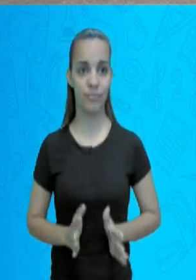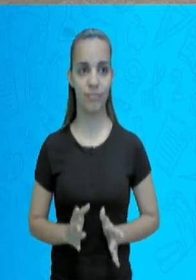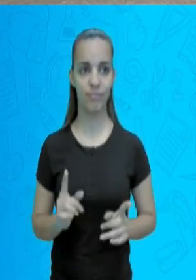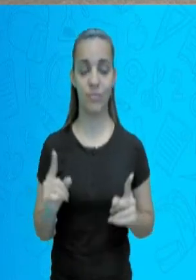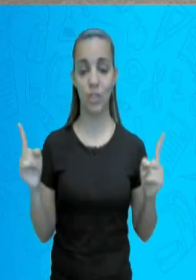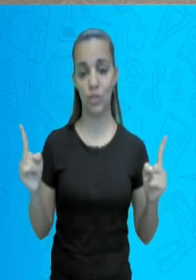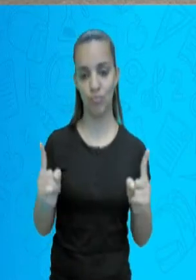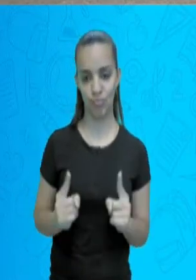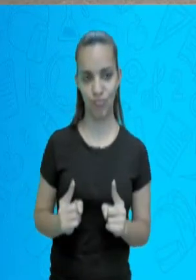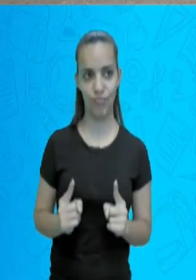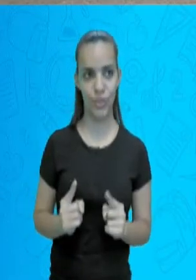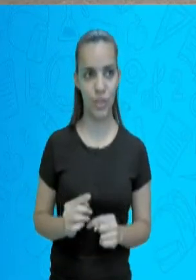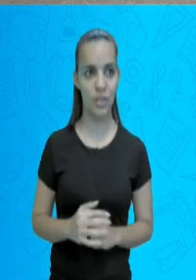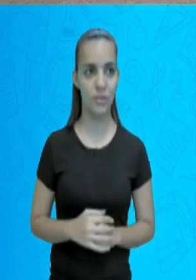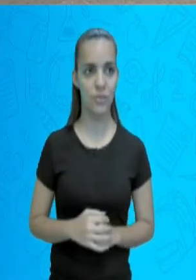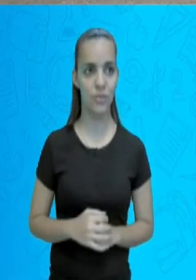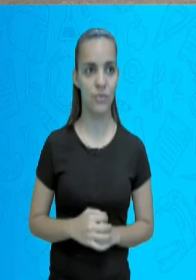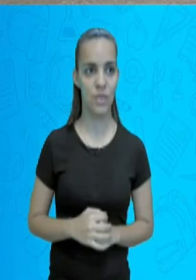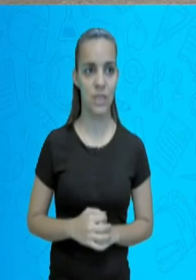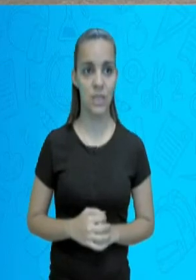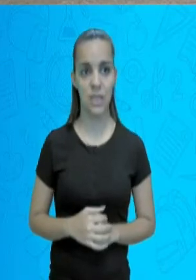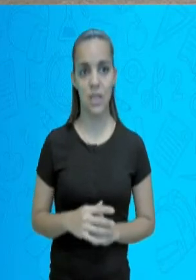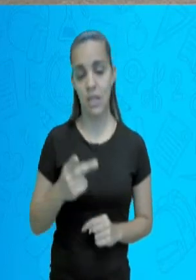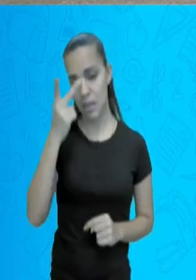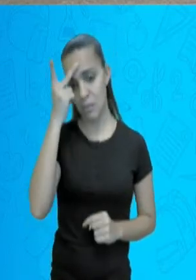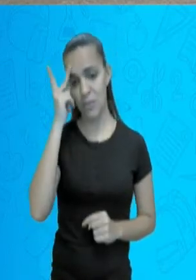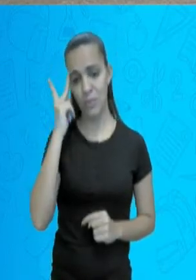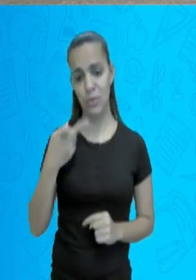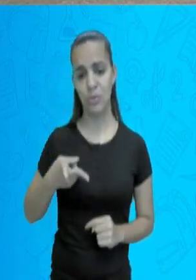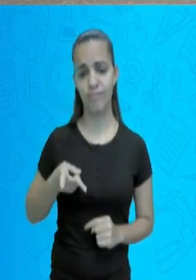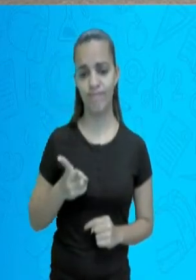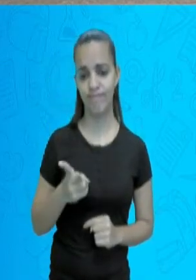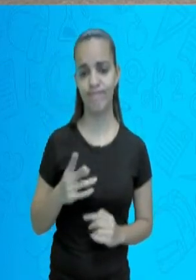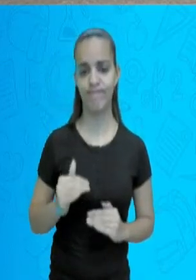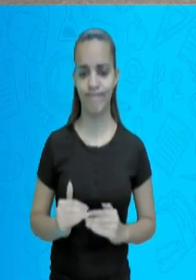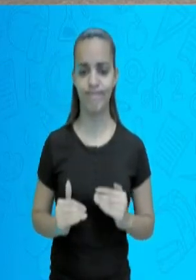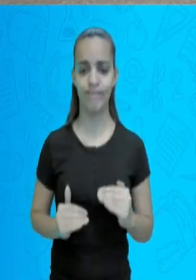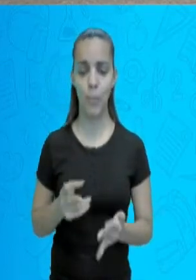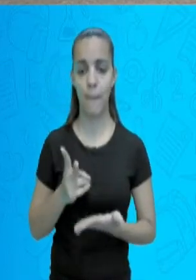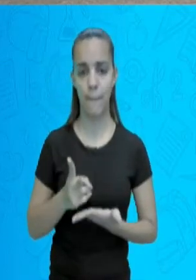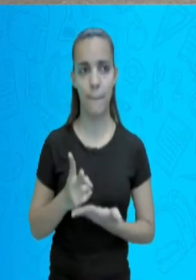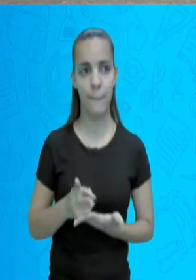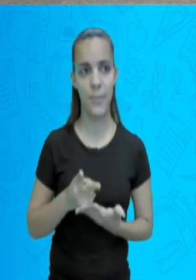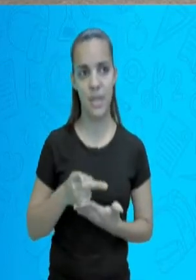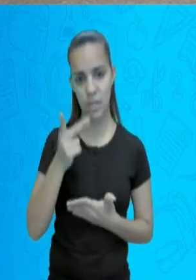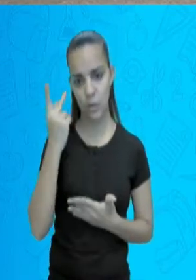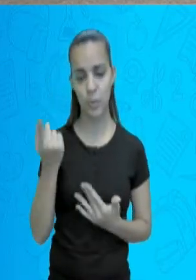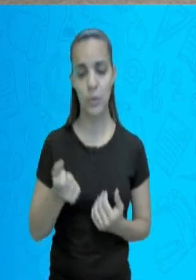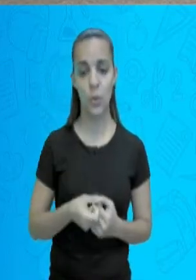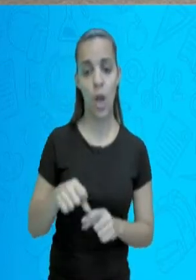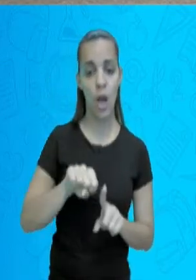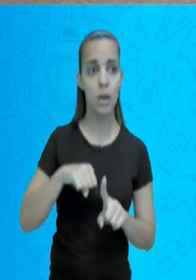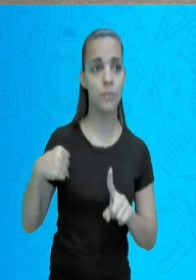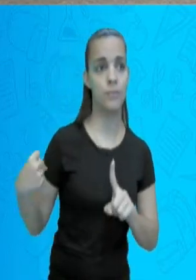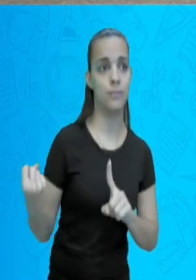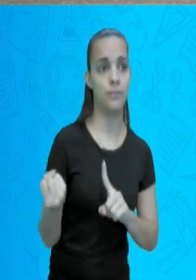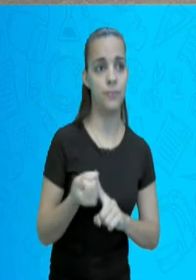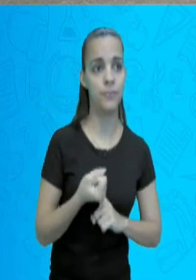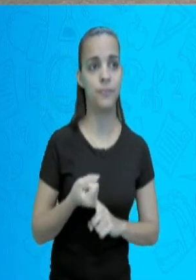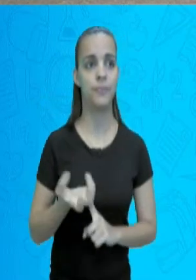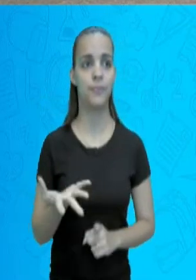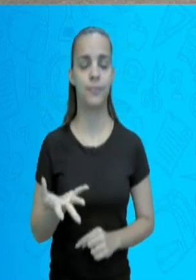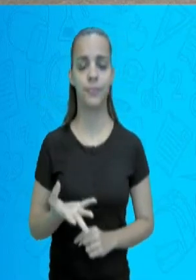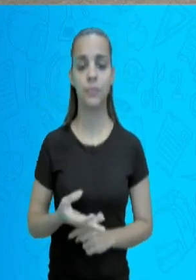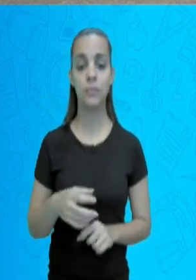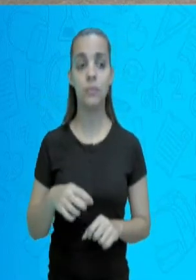Ela está sendo rejuvenescida, quer dizer, aquela sociedade, ela está vivendo